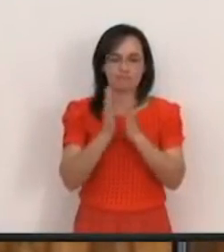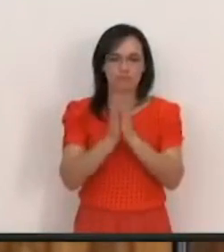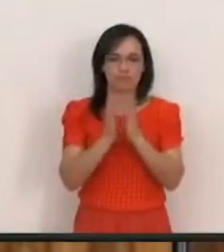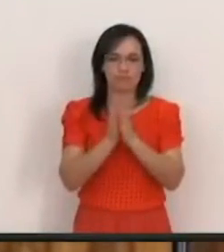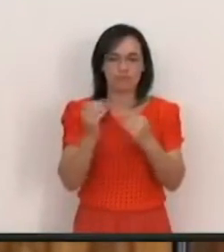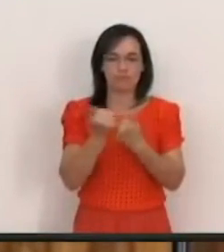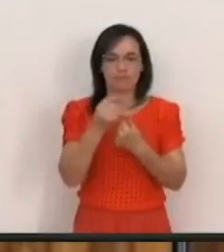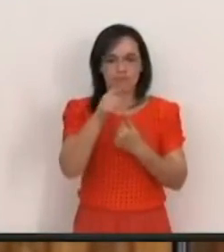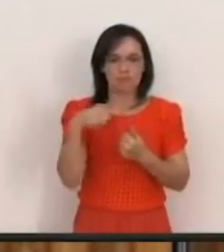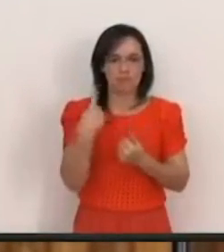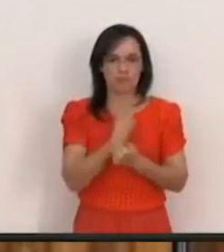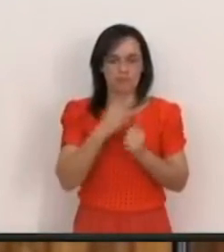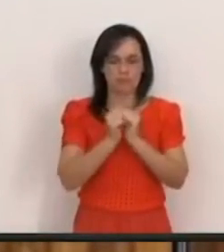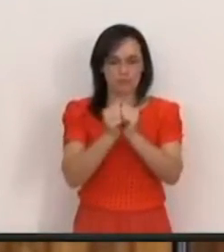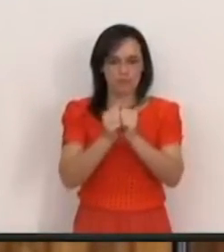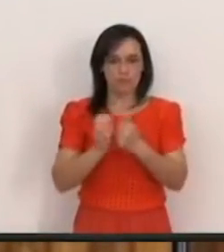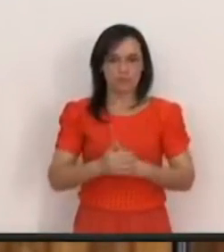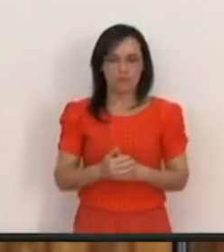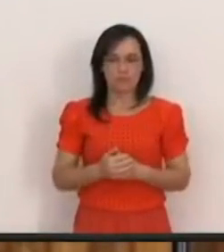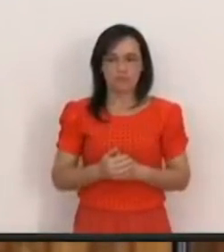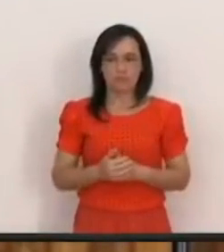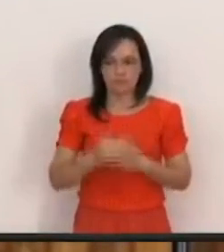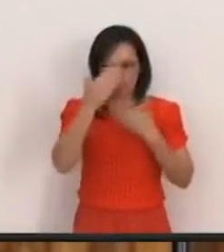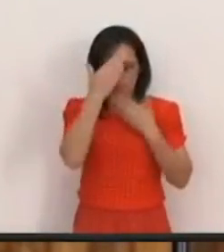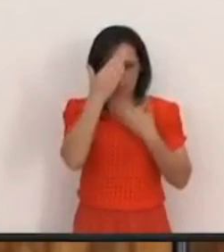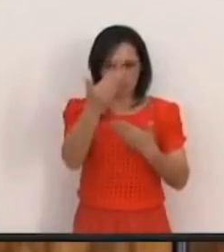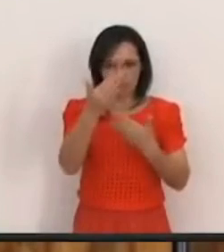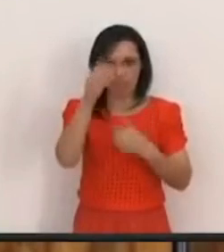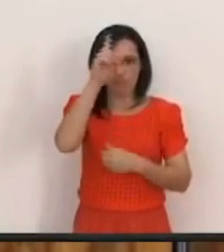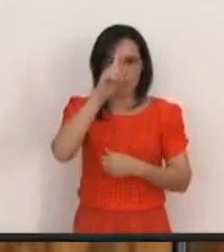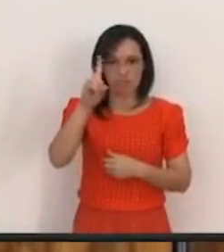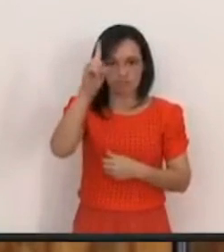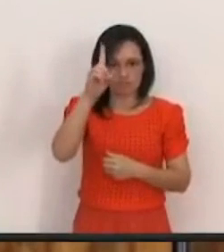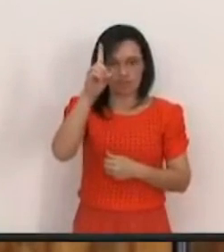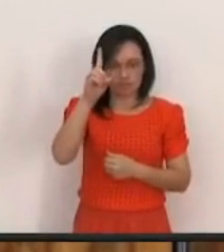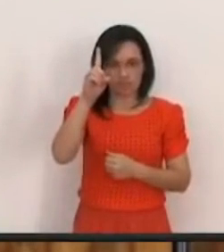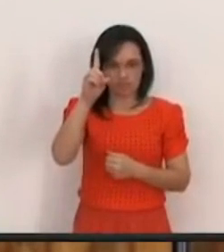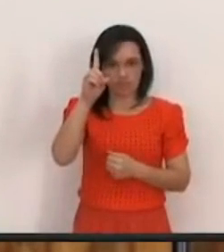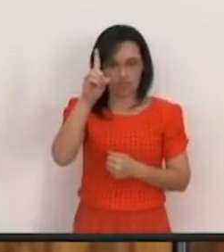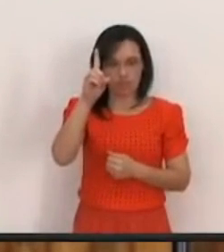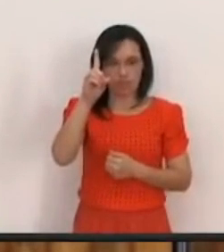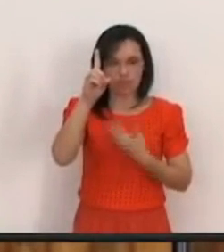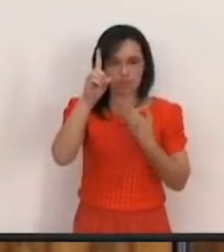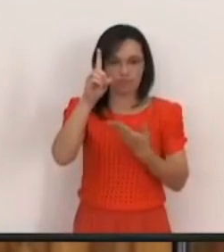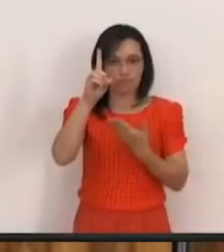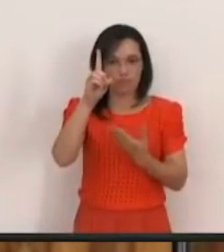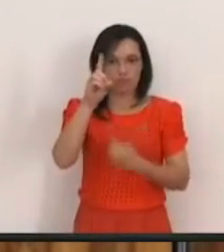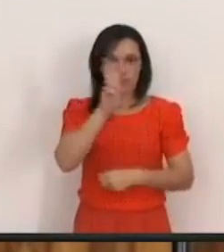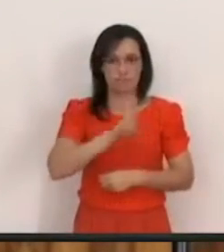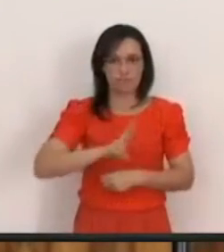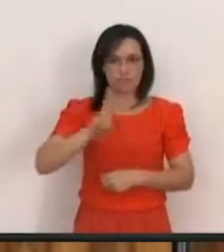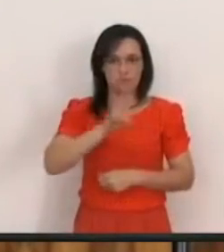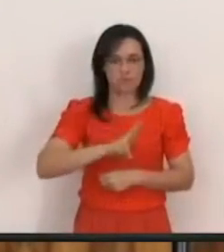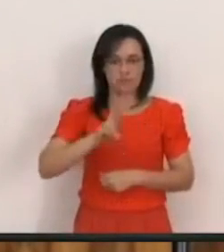os irmãos Possam estar orando Conosco Primeiramente Eu quero agradecer A Deus Por ele Ter sempre me usado